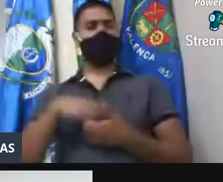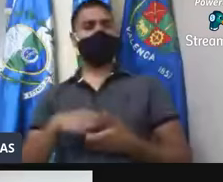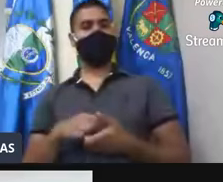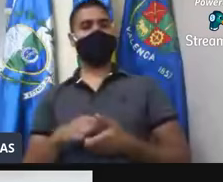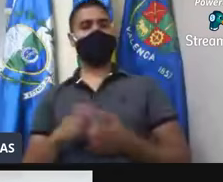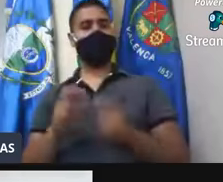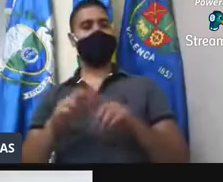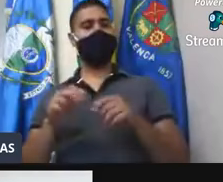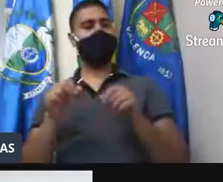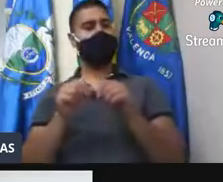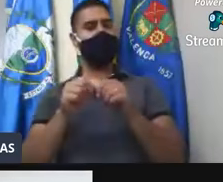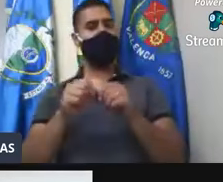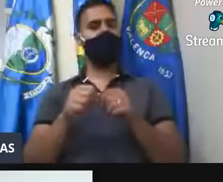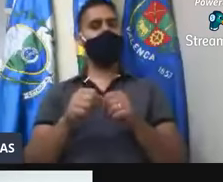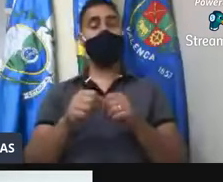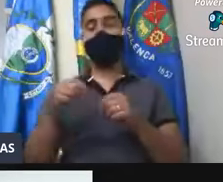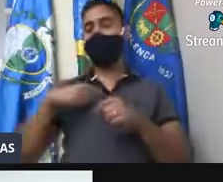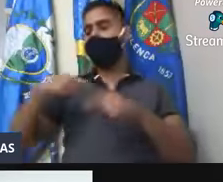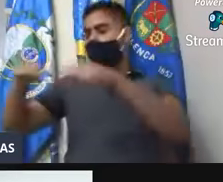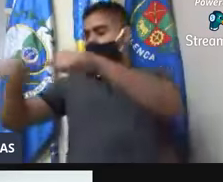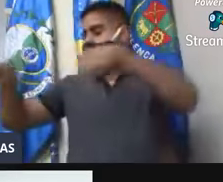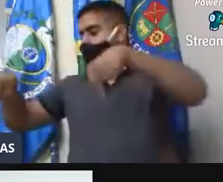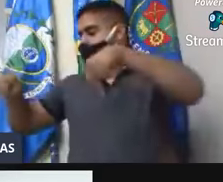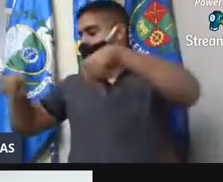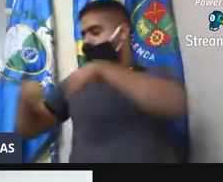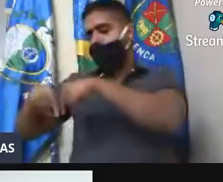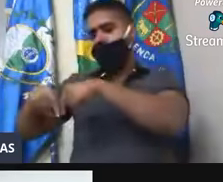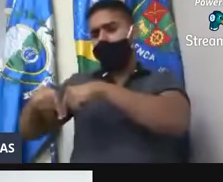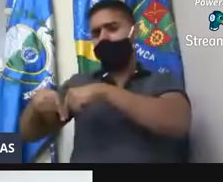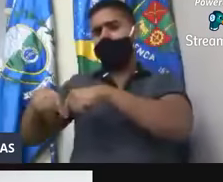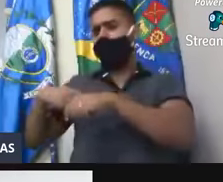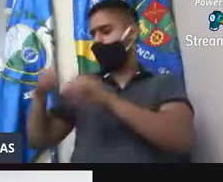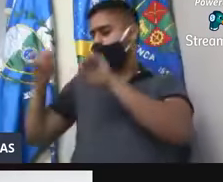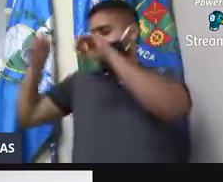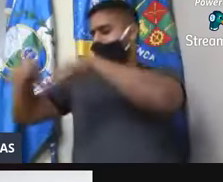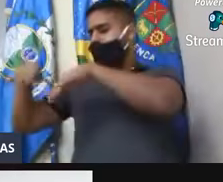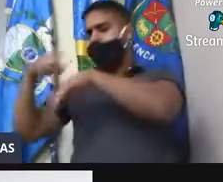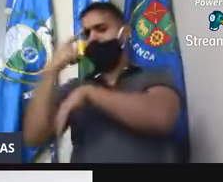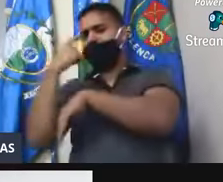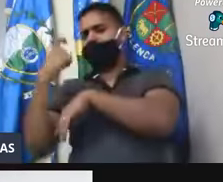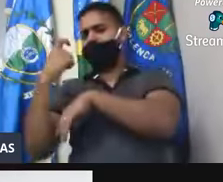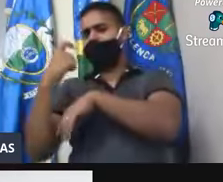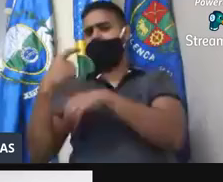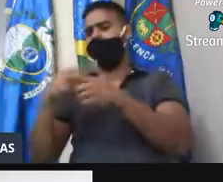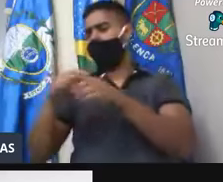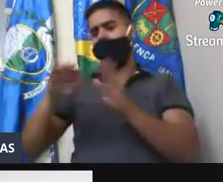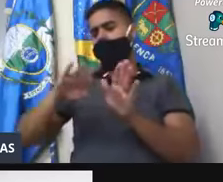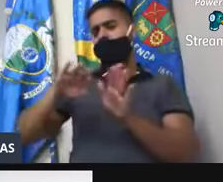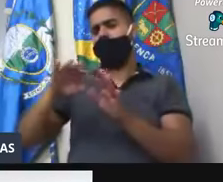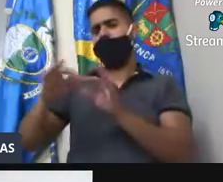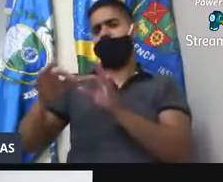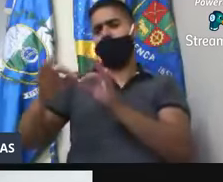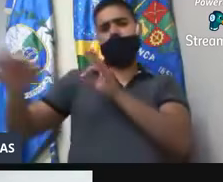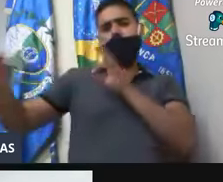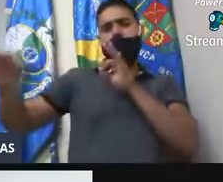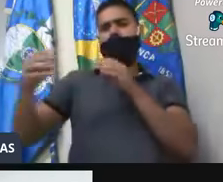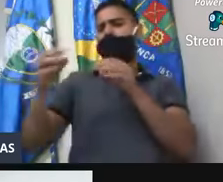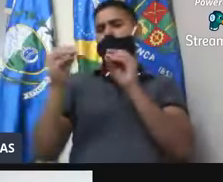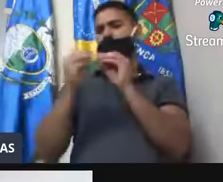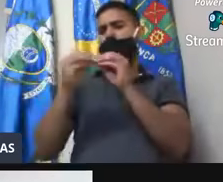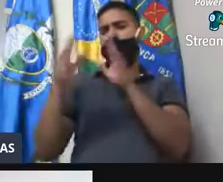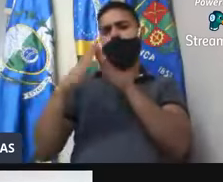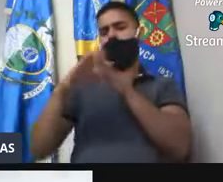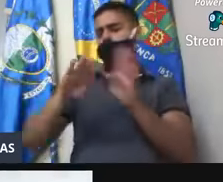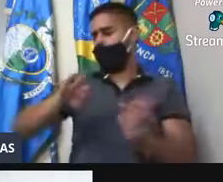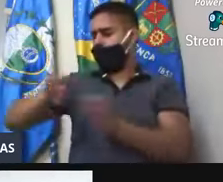a gente pede essa caçamba permanente, que eu acho que é uma maneira aí, não fica perto de, né, próximo a casa, fica do outro lado da